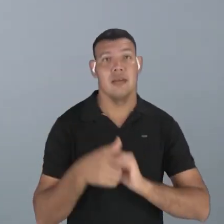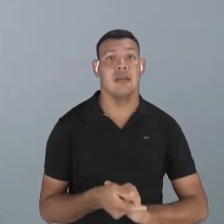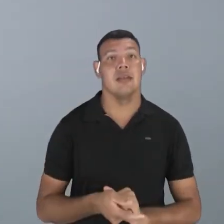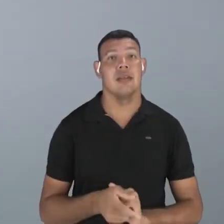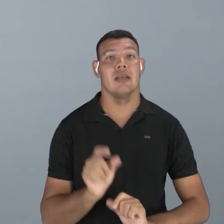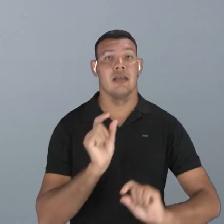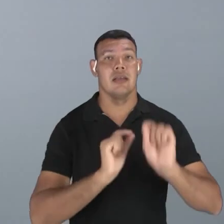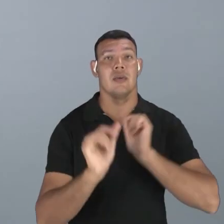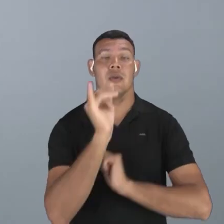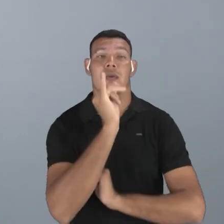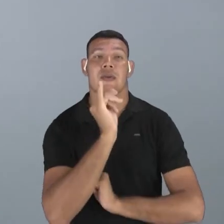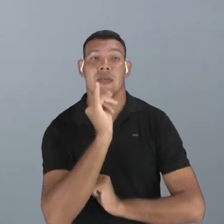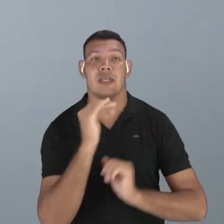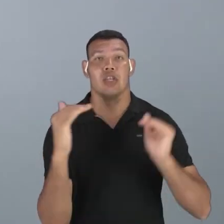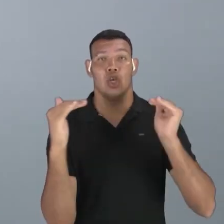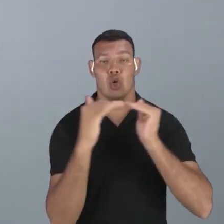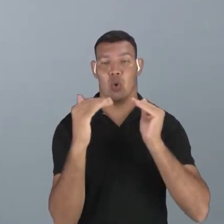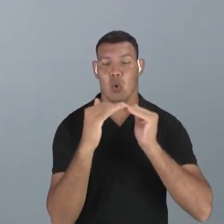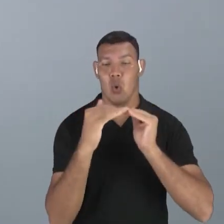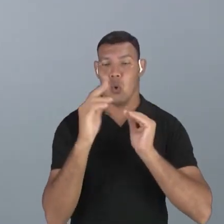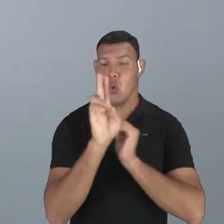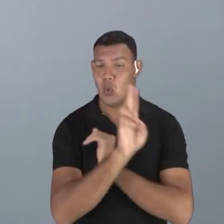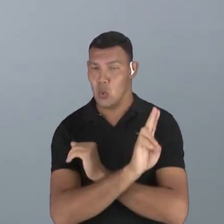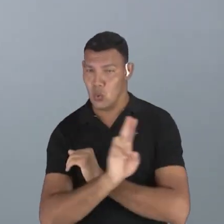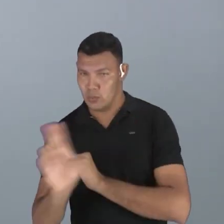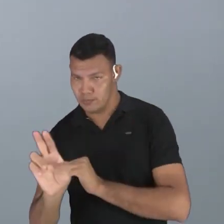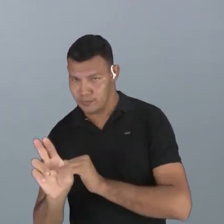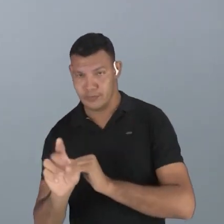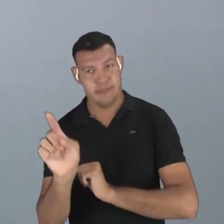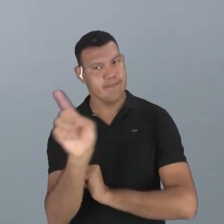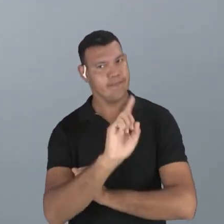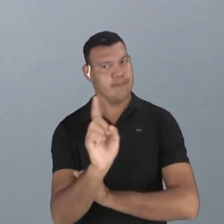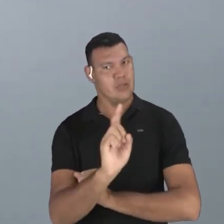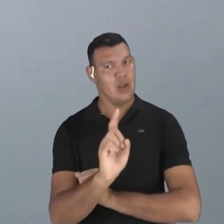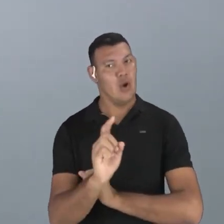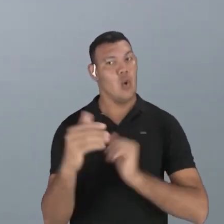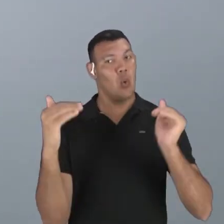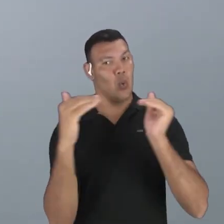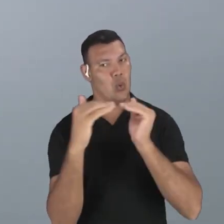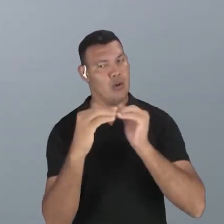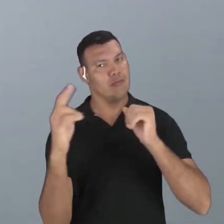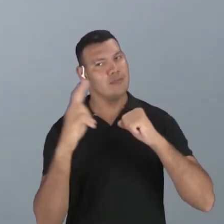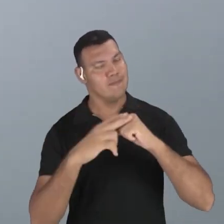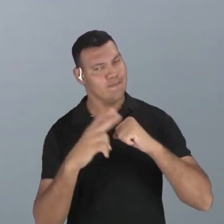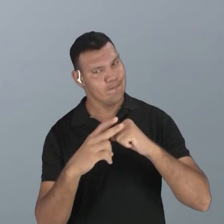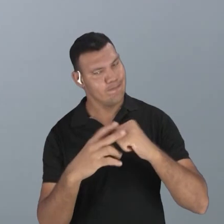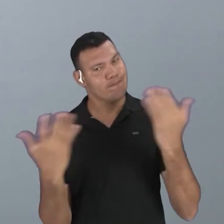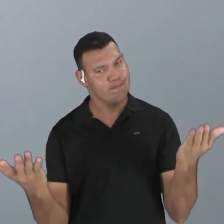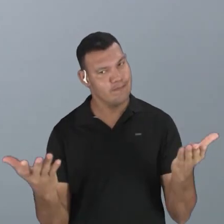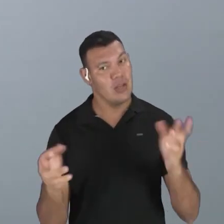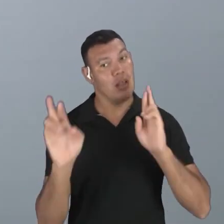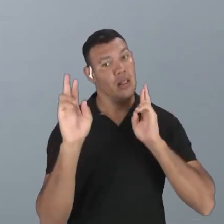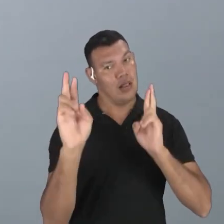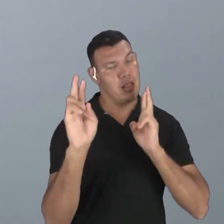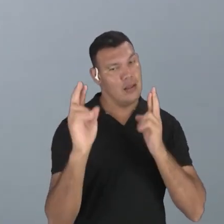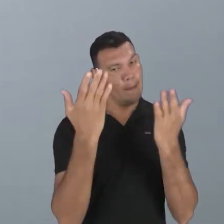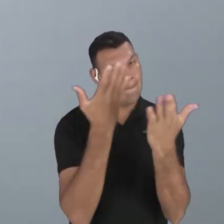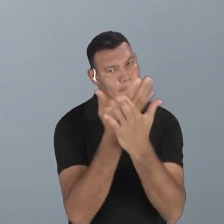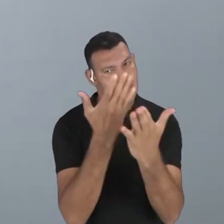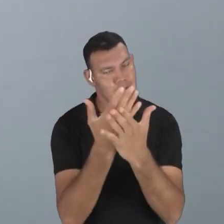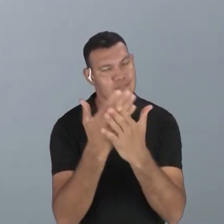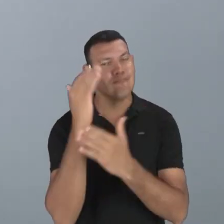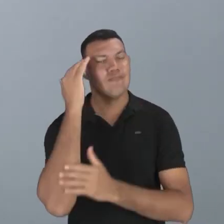concordância verbal. O verbo está concordando com este sujeito. Espero que vocês tenham entendido a aula de hoje.